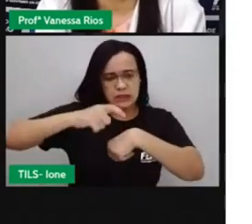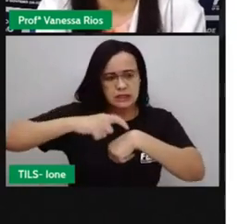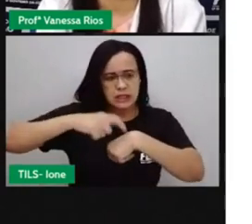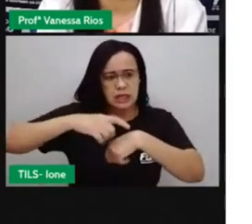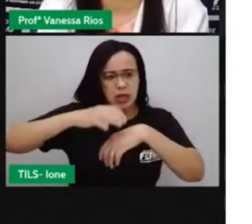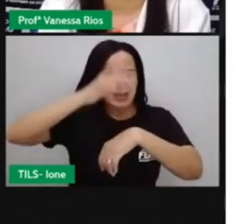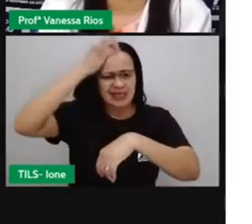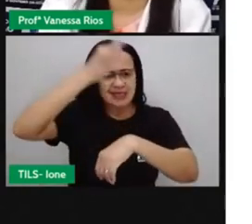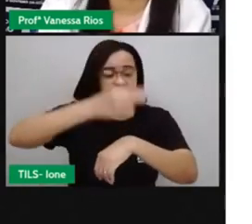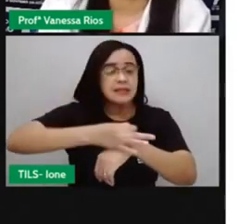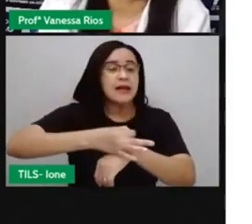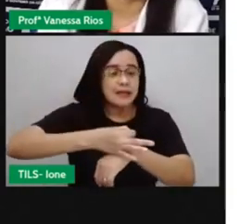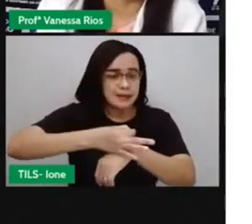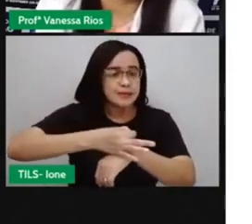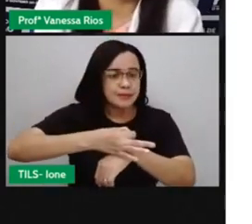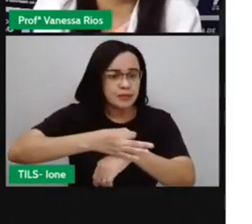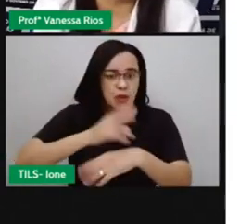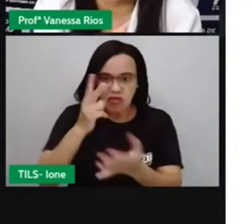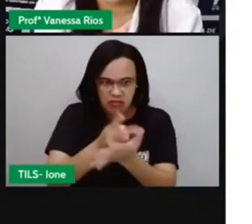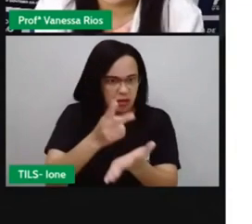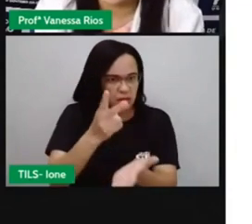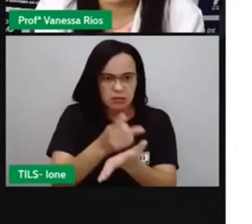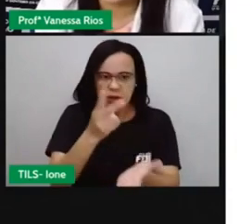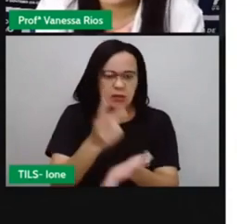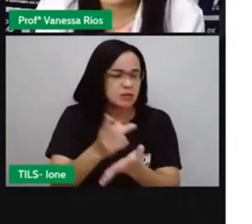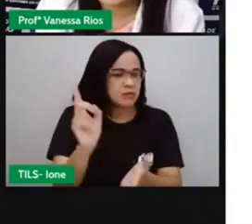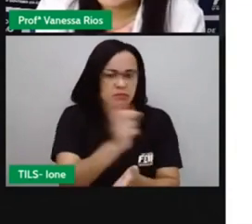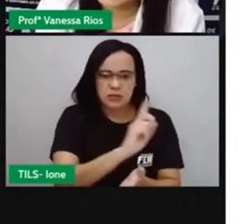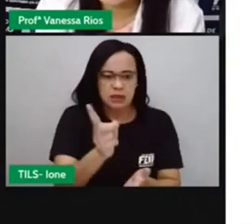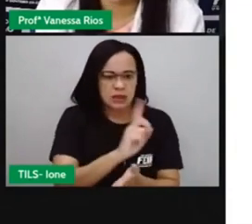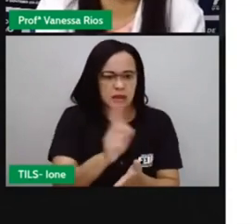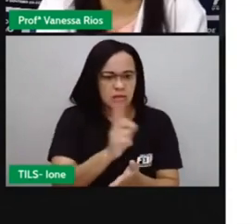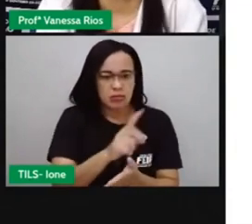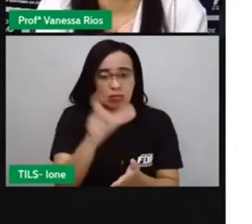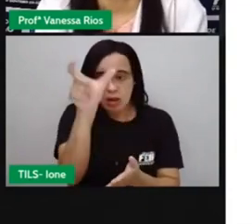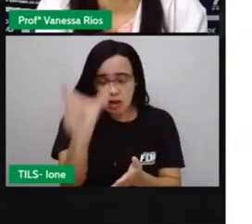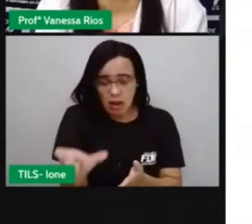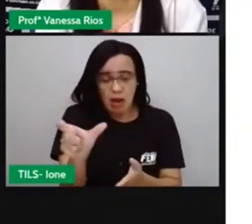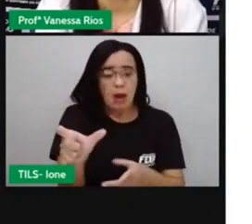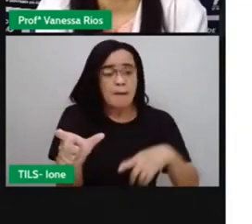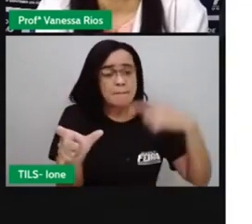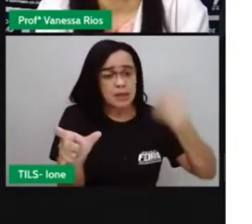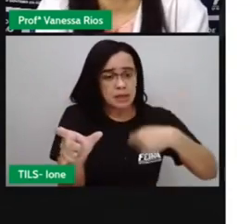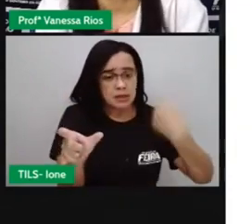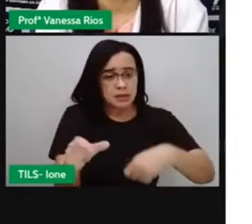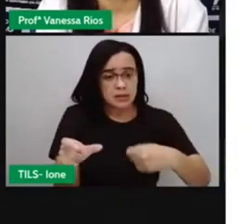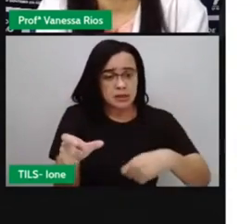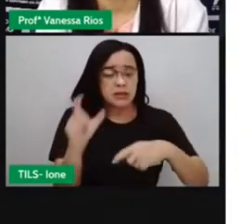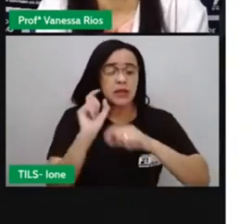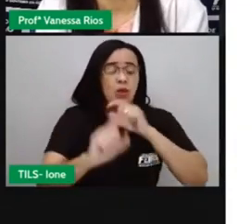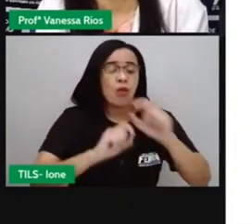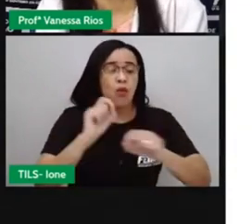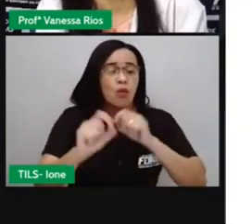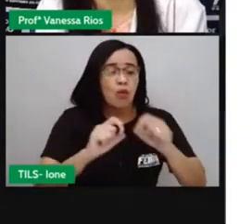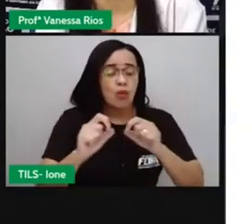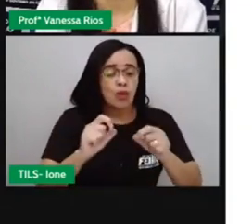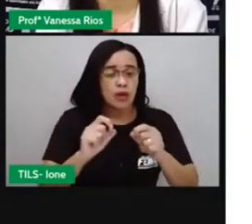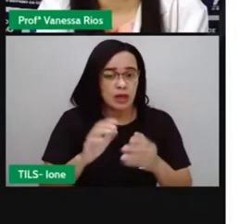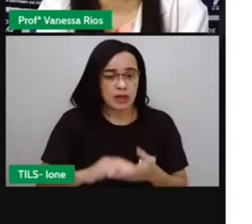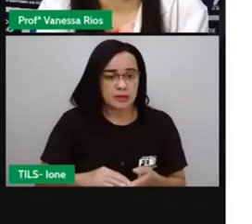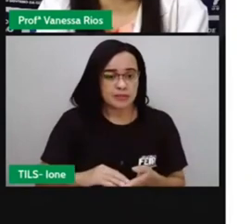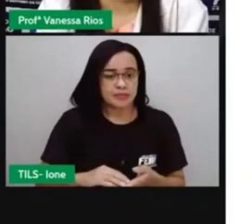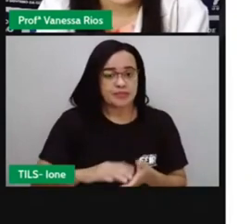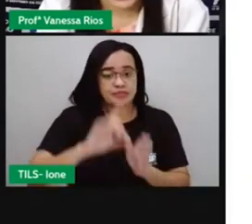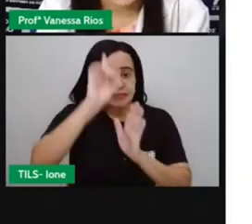como um representante da população, escolhido pelo povo, mas por um tempo